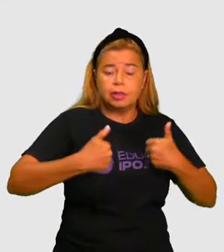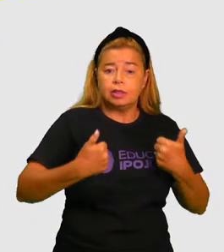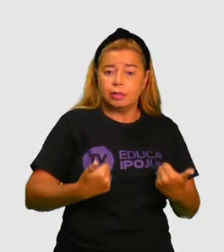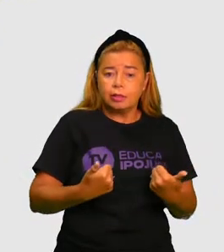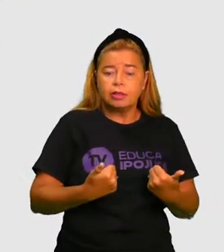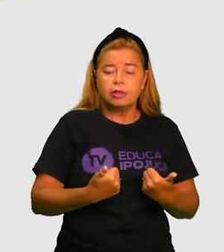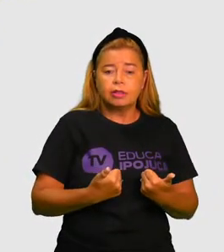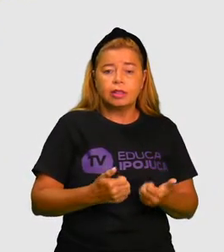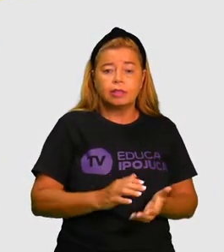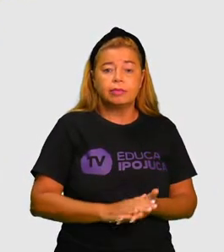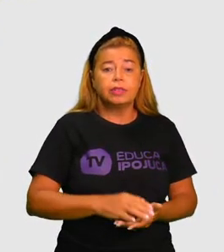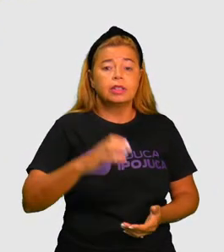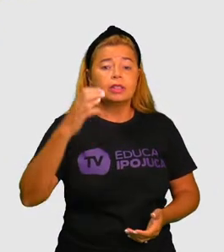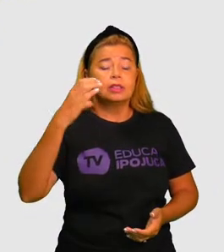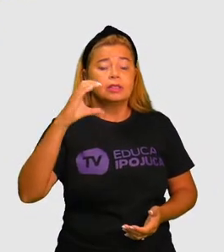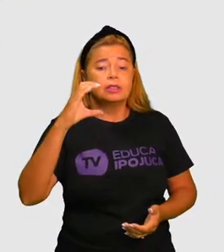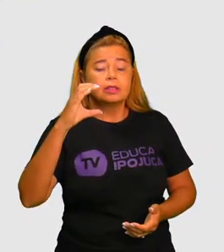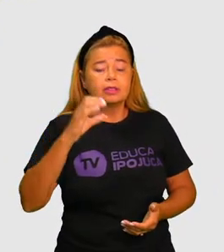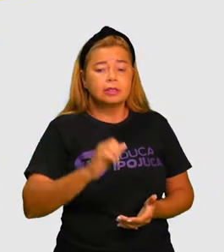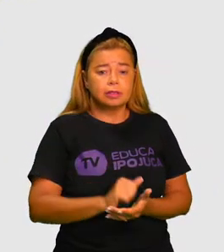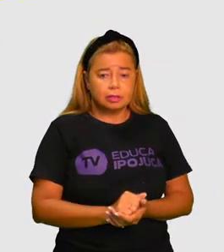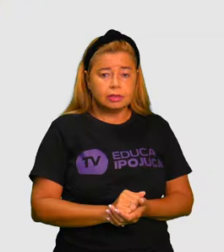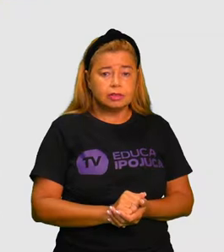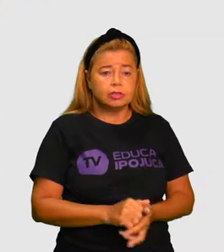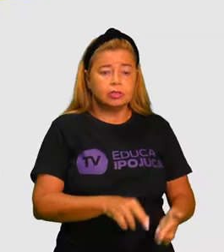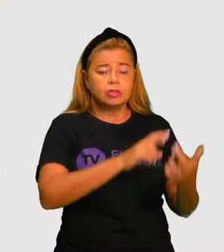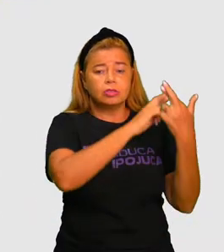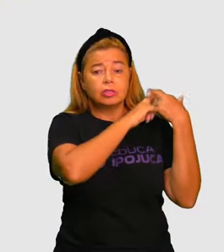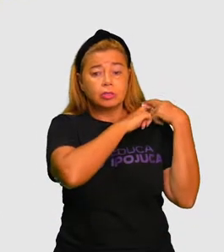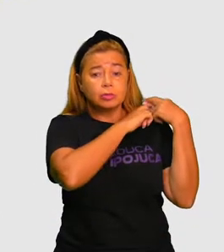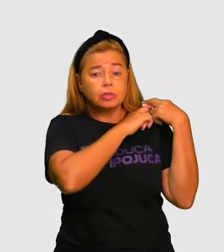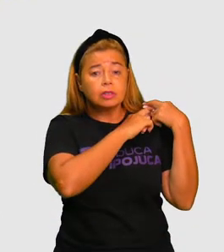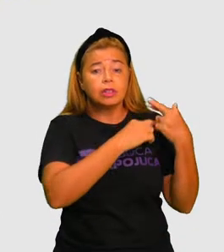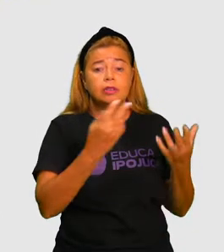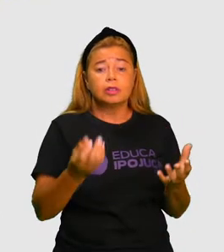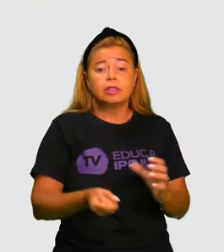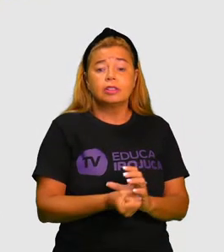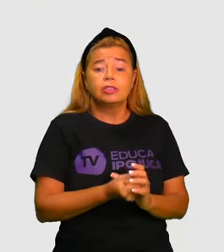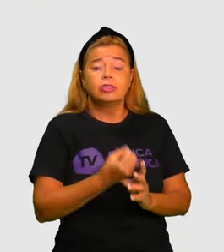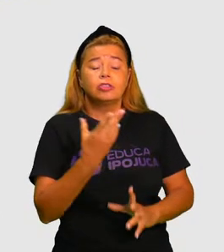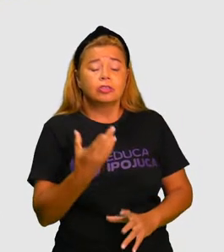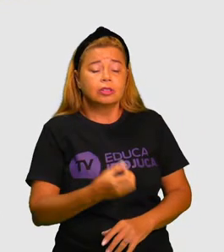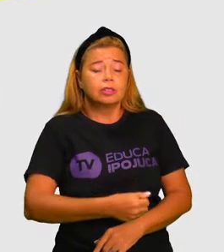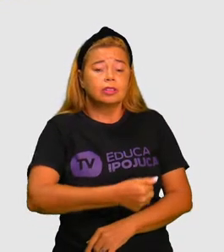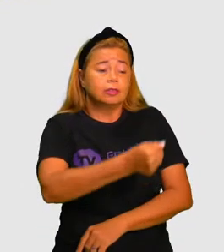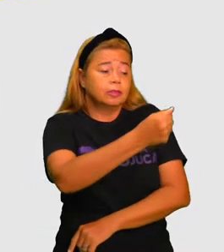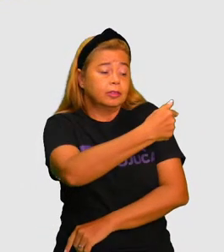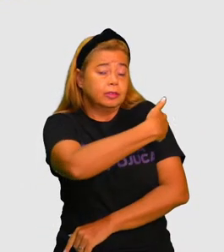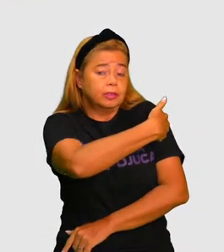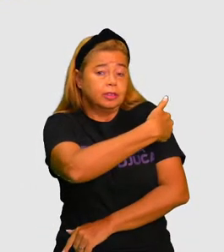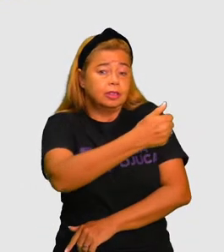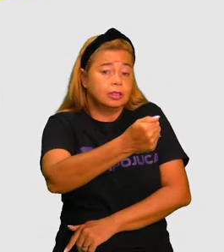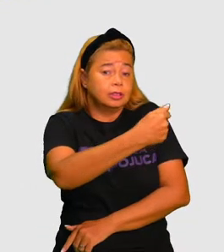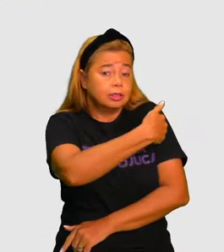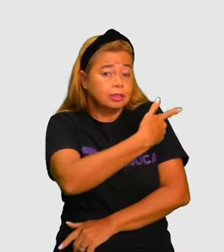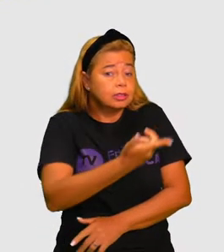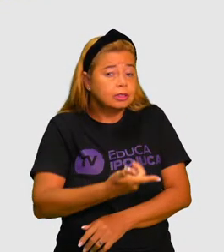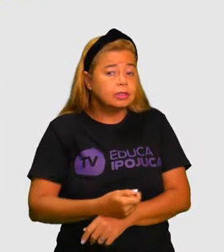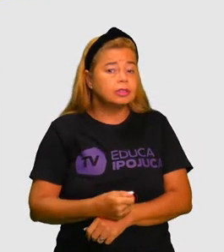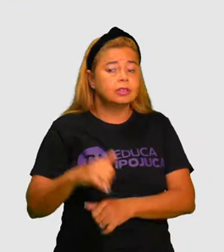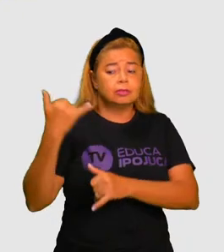cientistas são os responsáveis pela criação de vacinas, medicamentos, eletricidade,